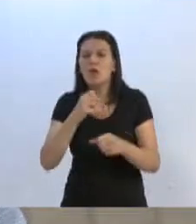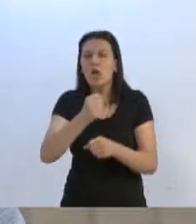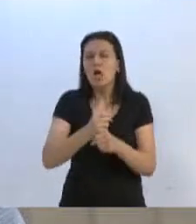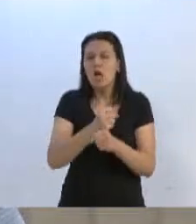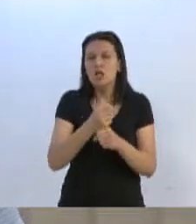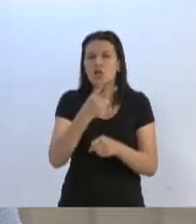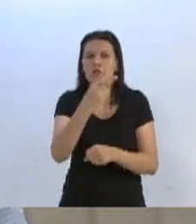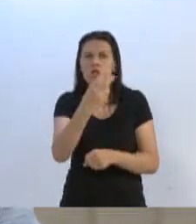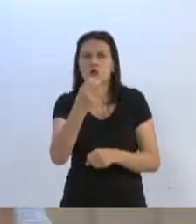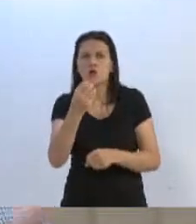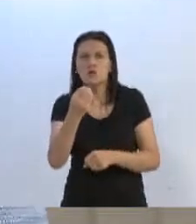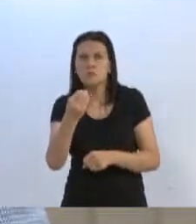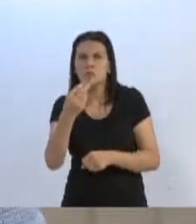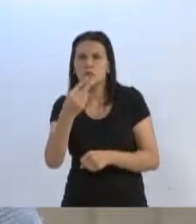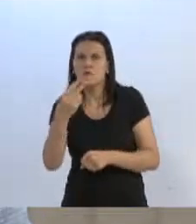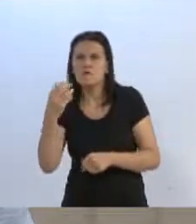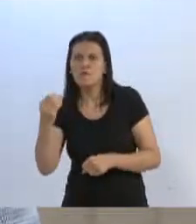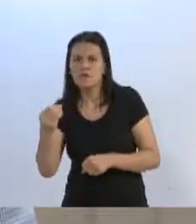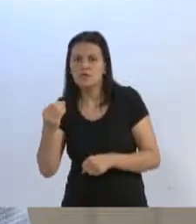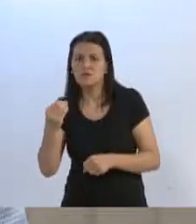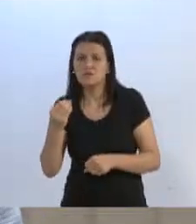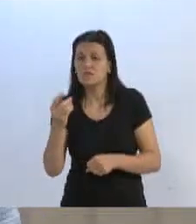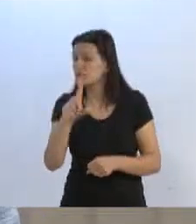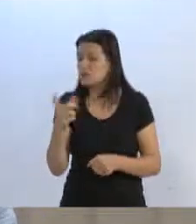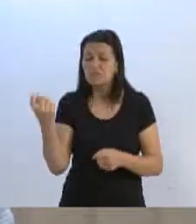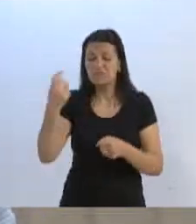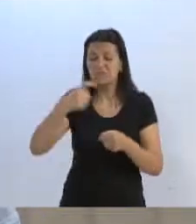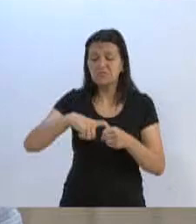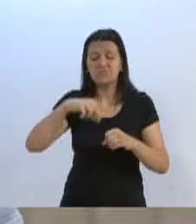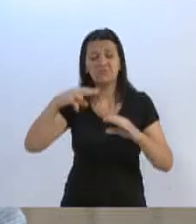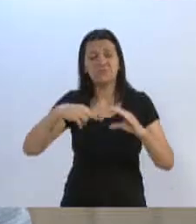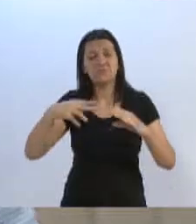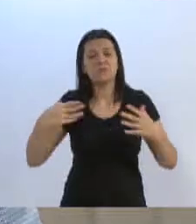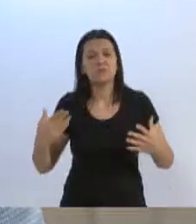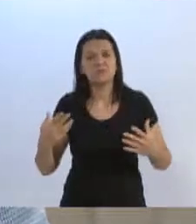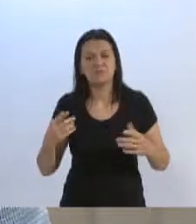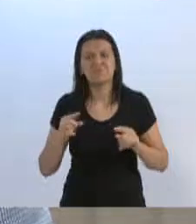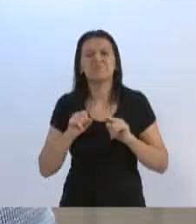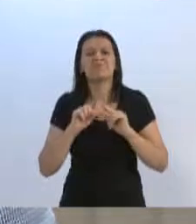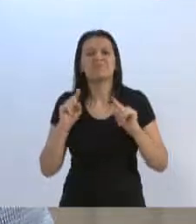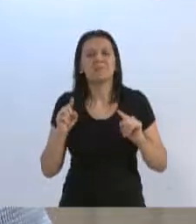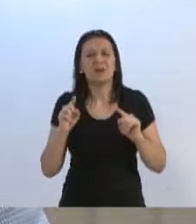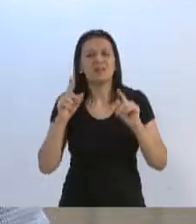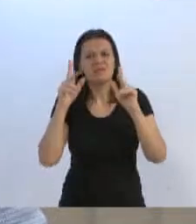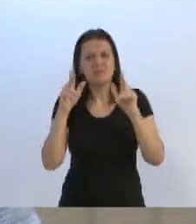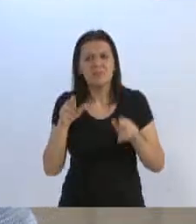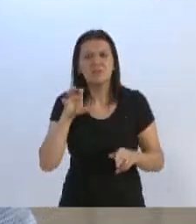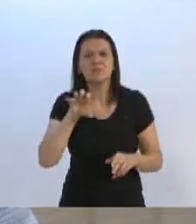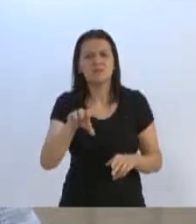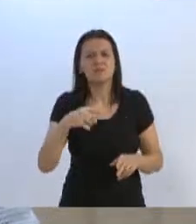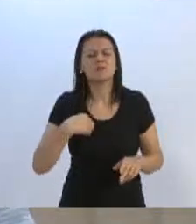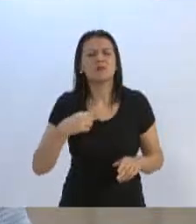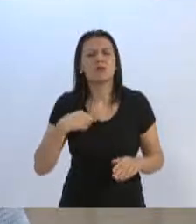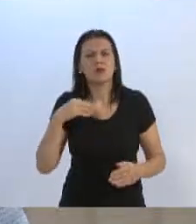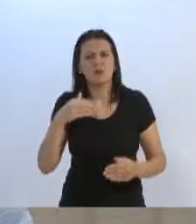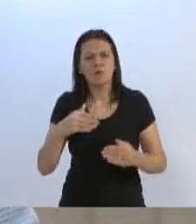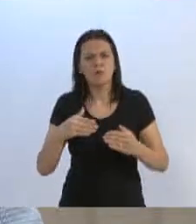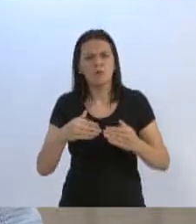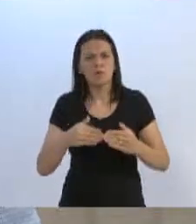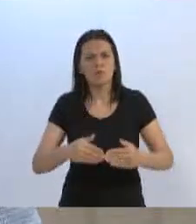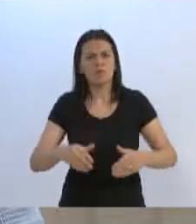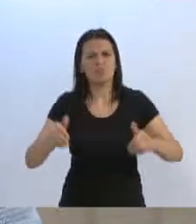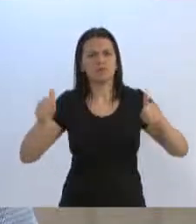pode ser que nós não retornemos à casa do povo. Mas, da mesma forma, sou favorável à manutenção